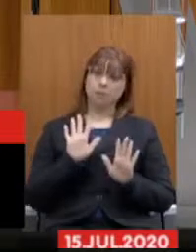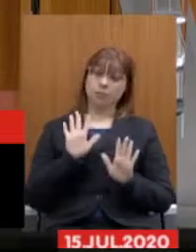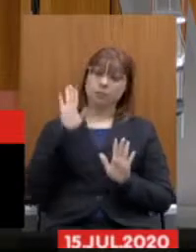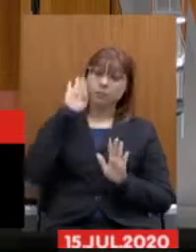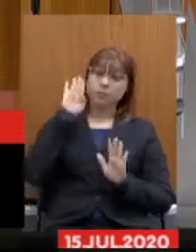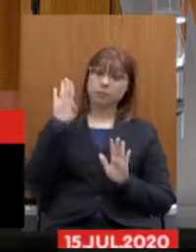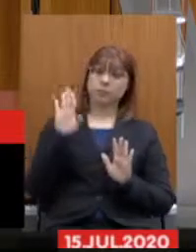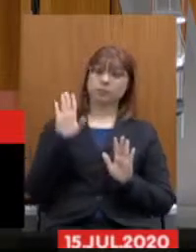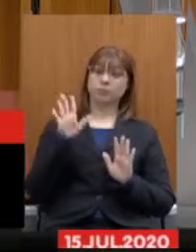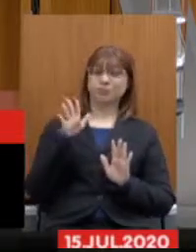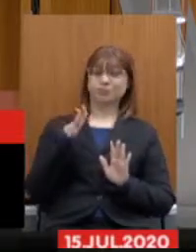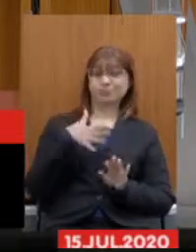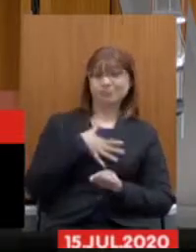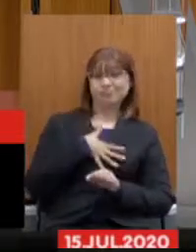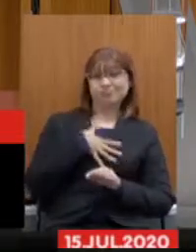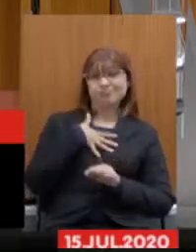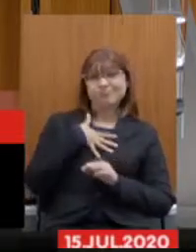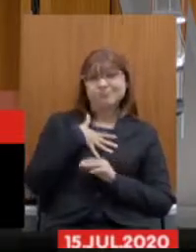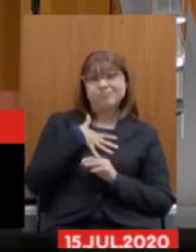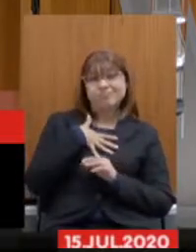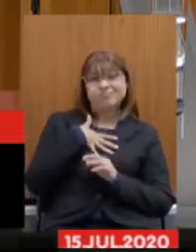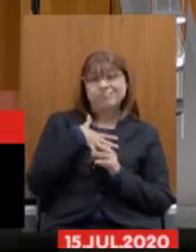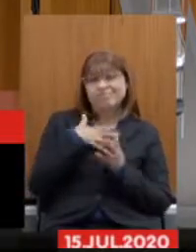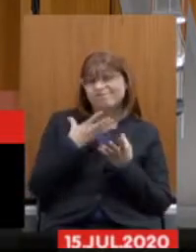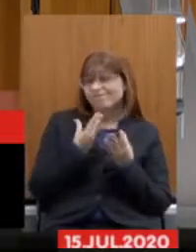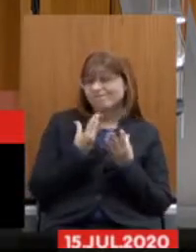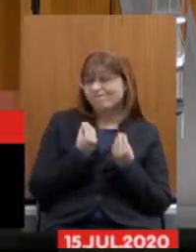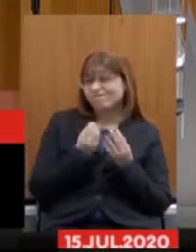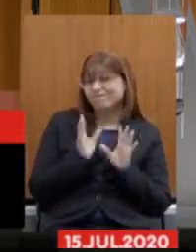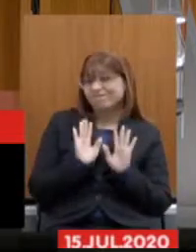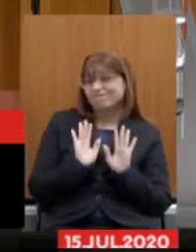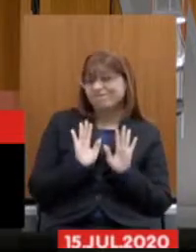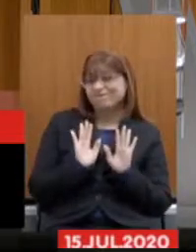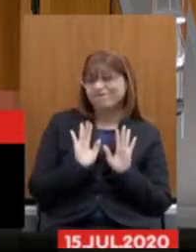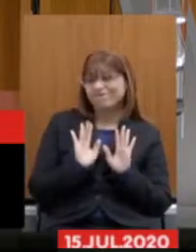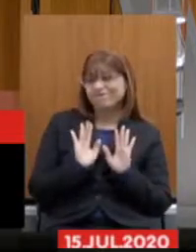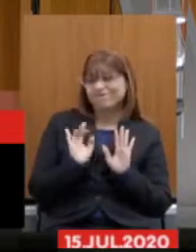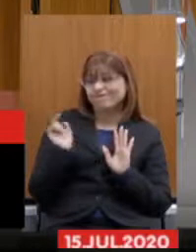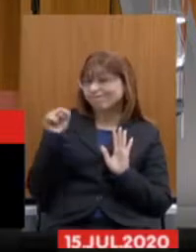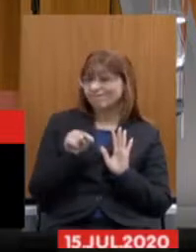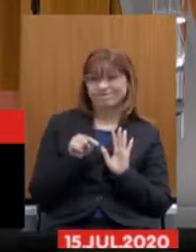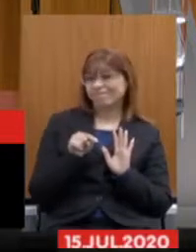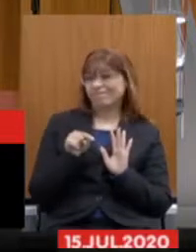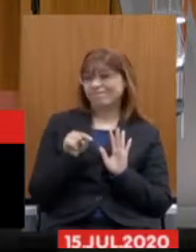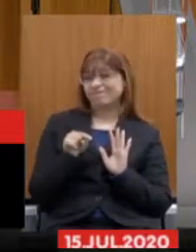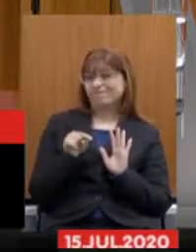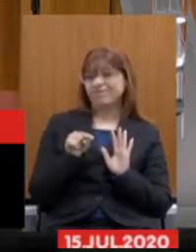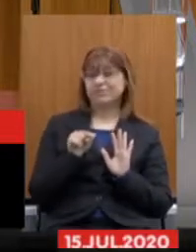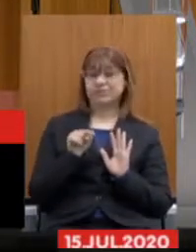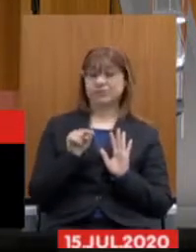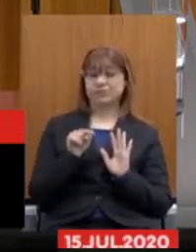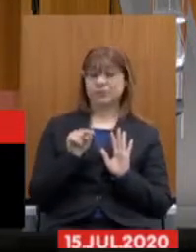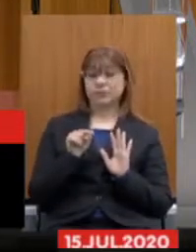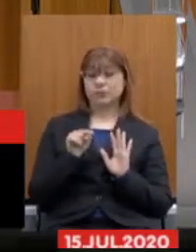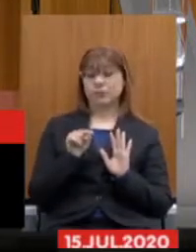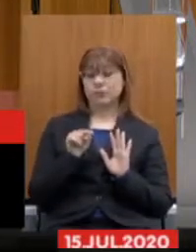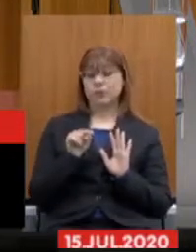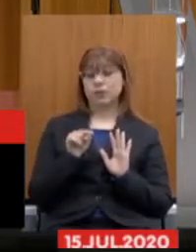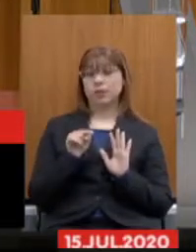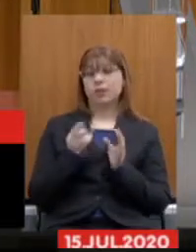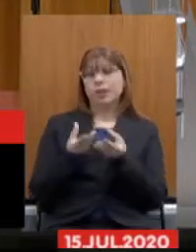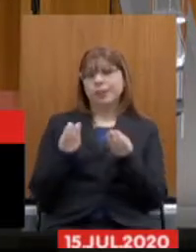é com muita satisfação dizer que é o momento de estarmos aqui como